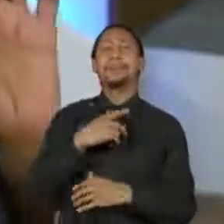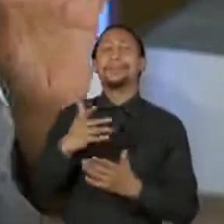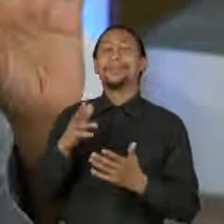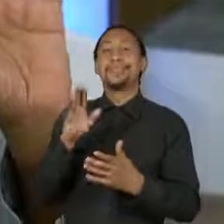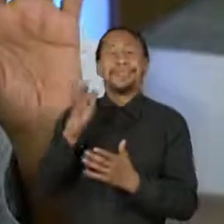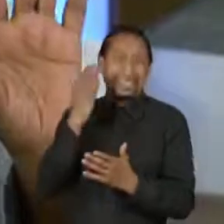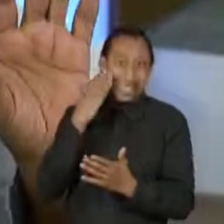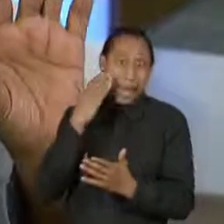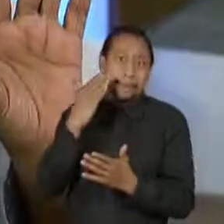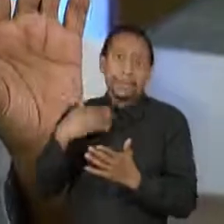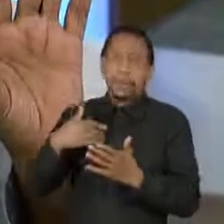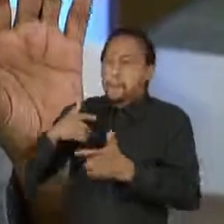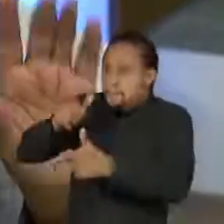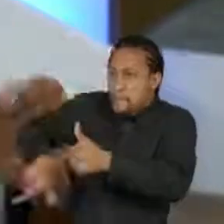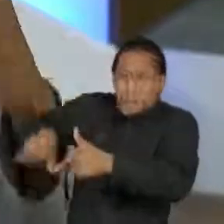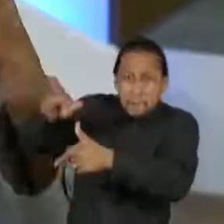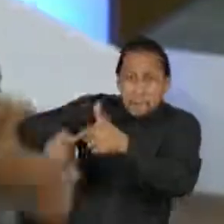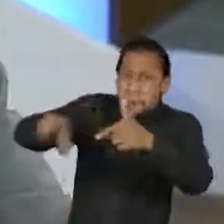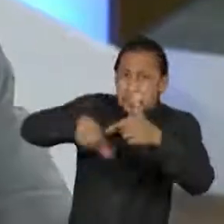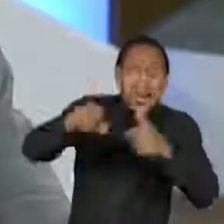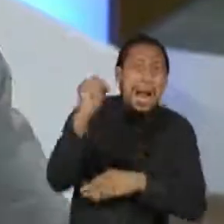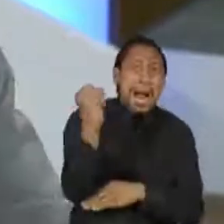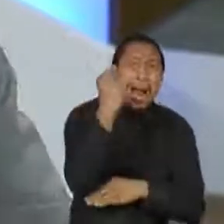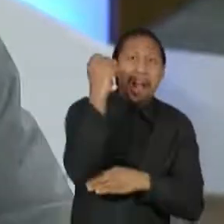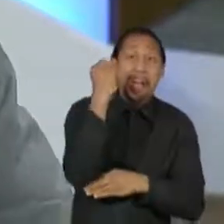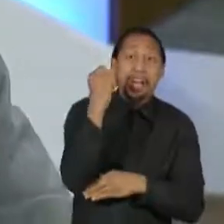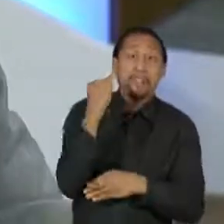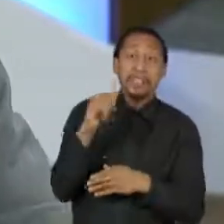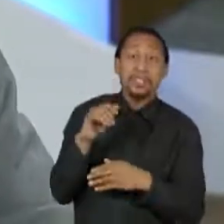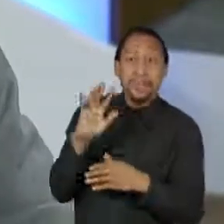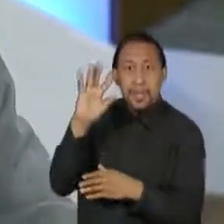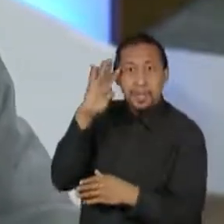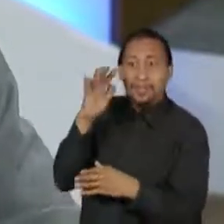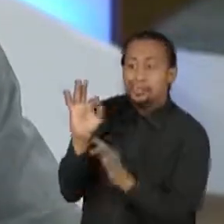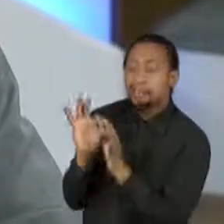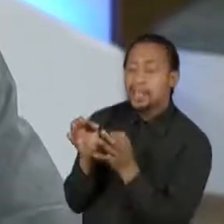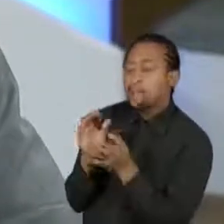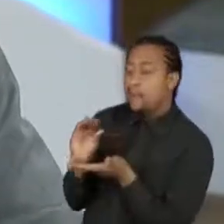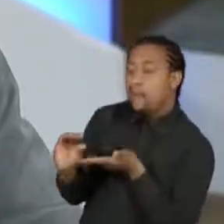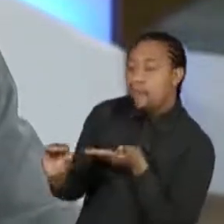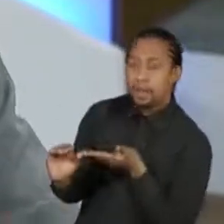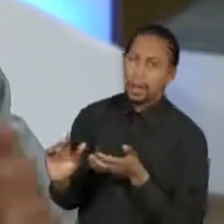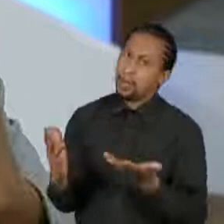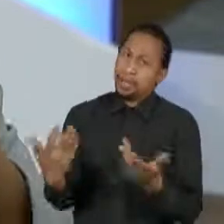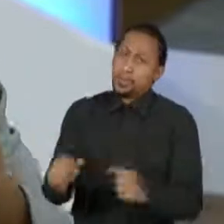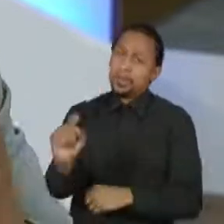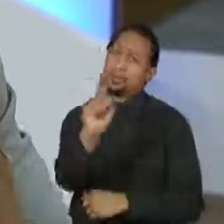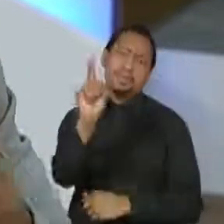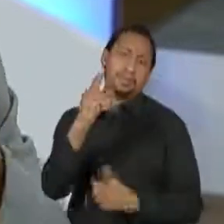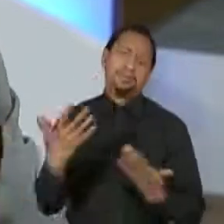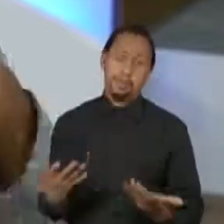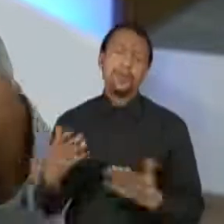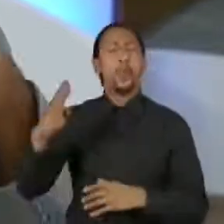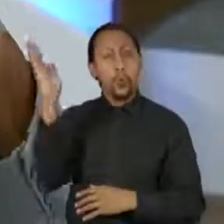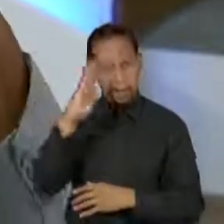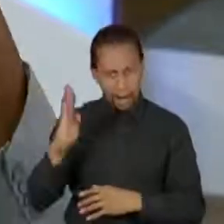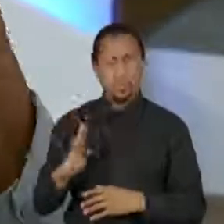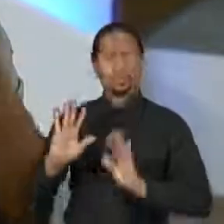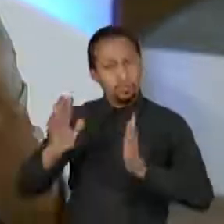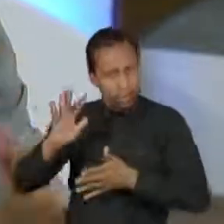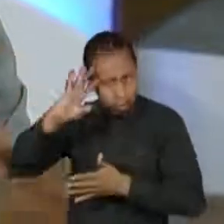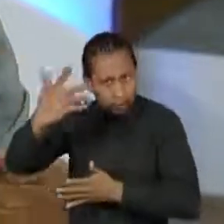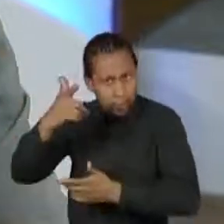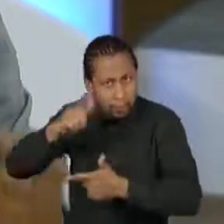curar fraturas expostas. O Brasil foi tardio para trabalhar com a questão racial e trata-se de